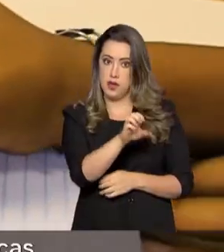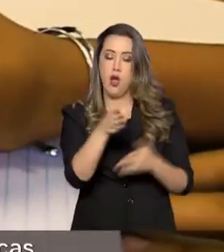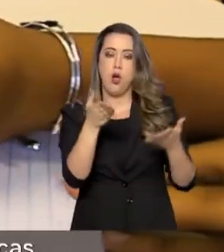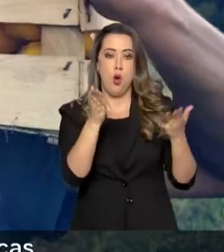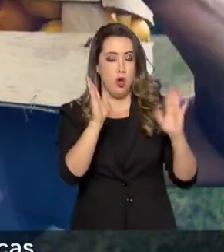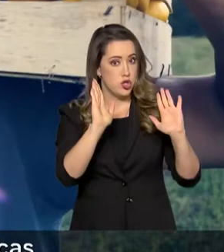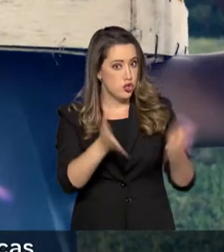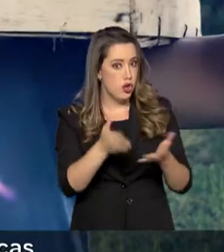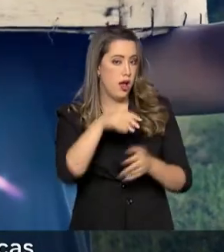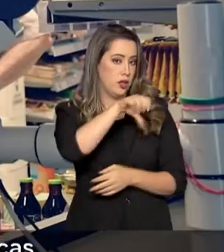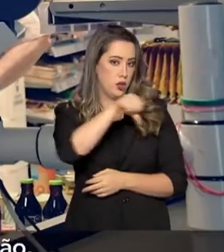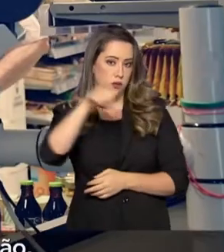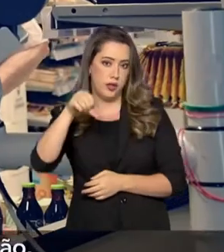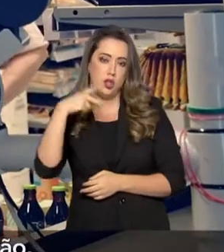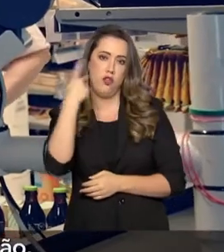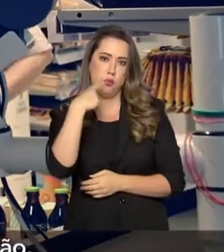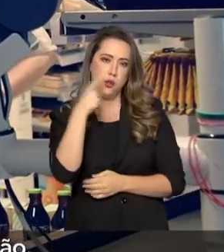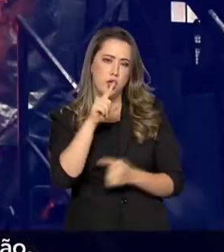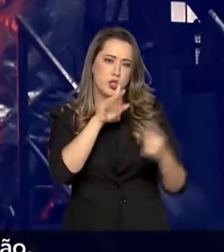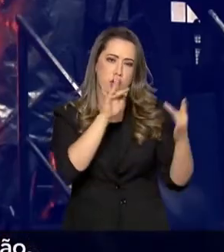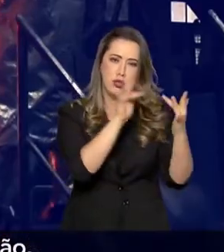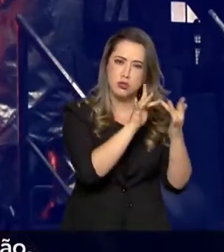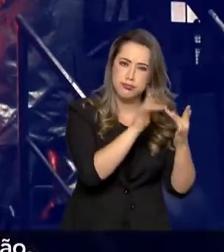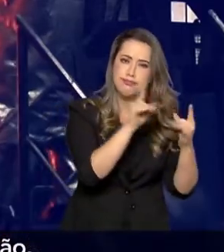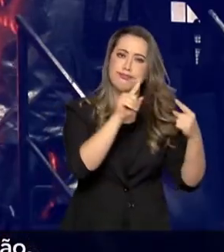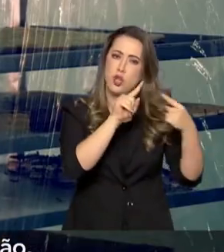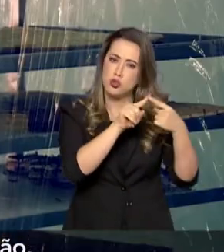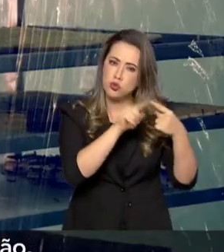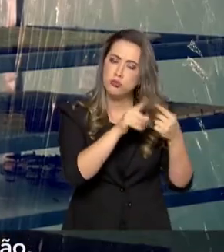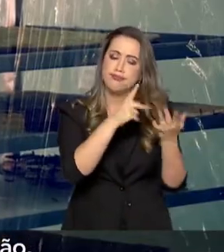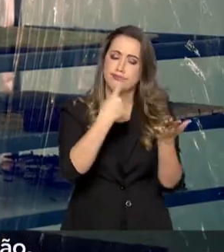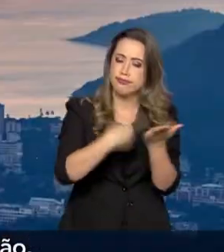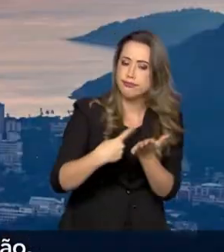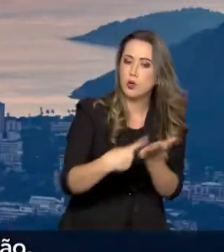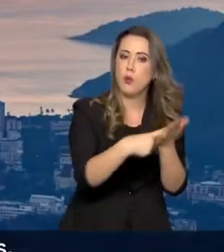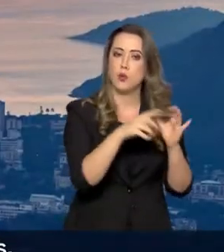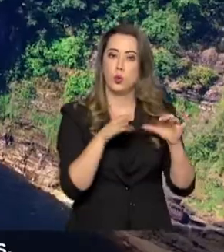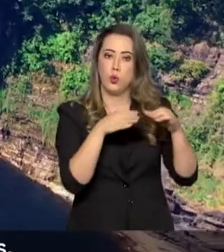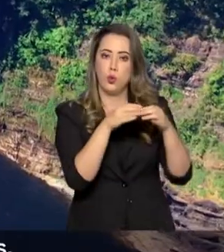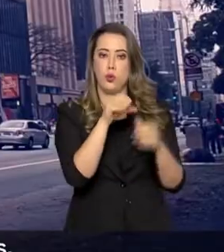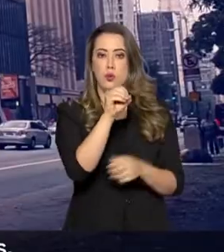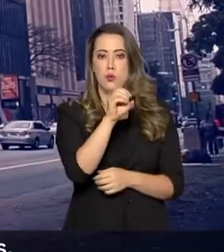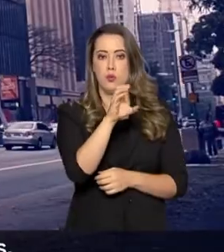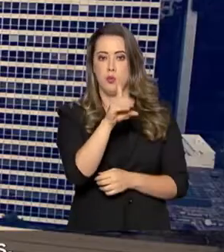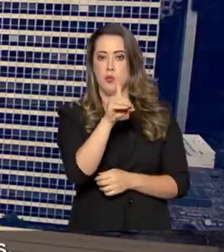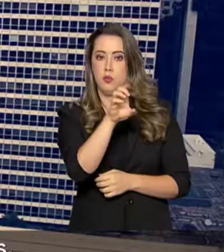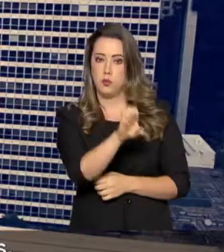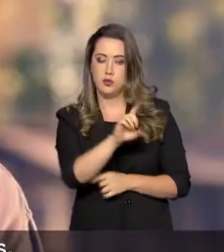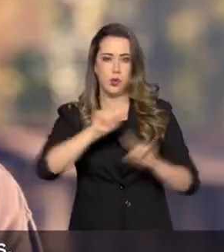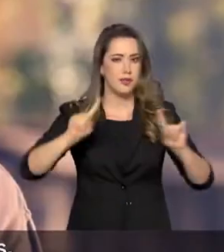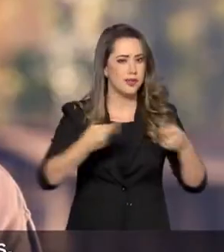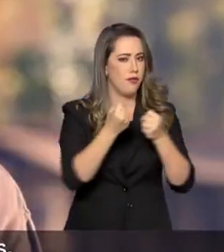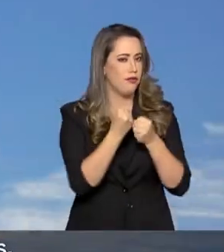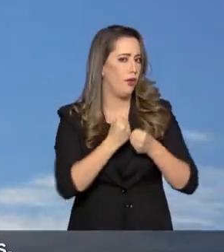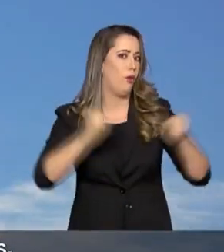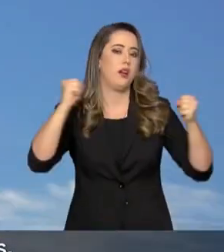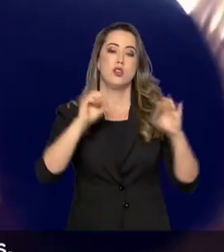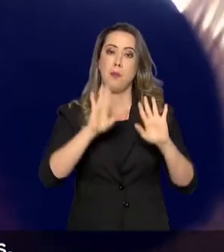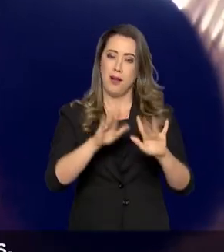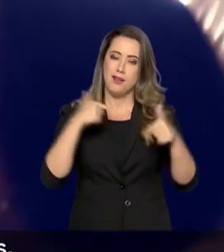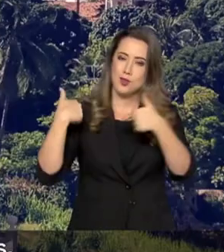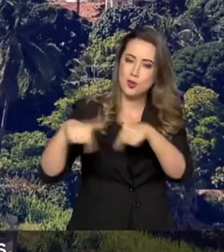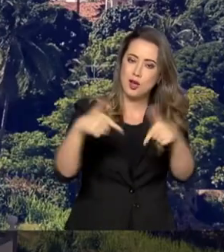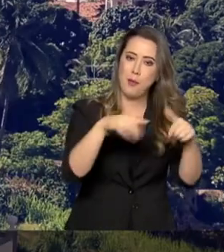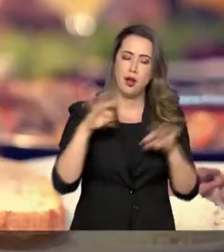99 das políticas públicas que fazem parte do acervo normativo da organização. O desafio é enorme, mas com o